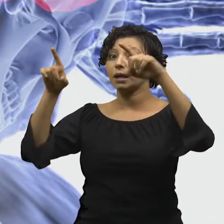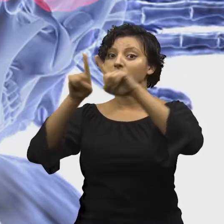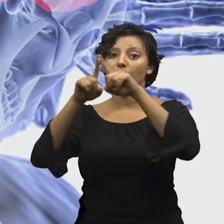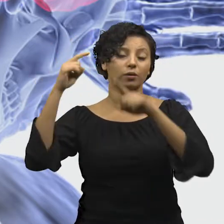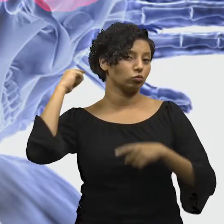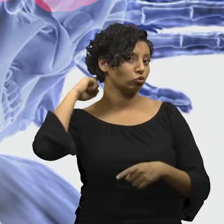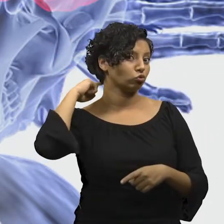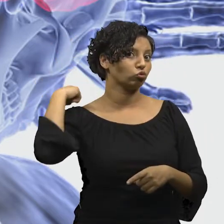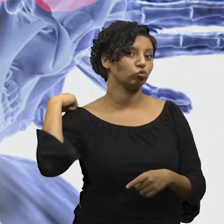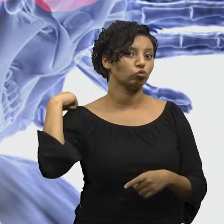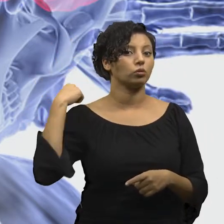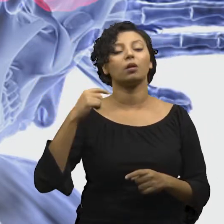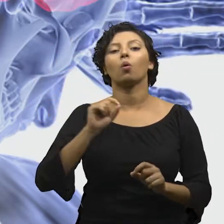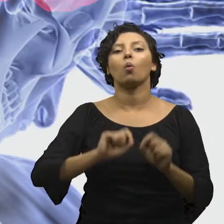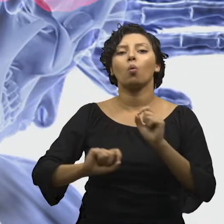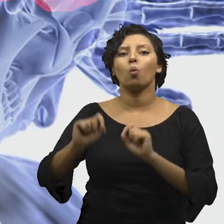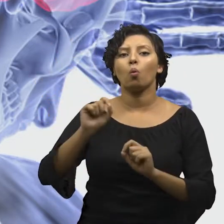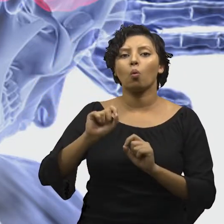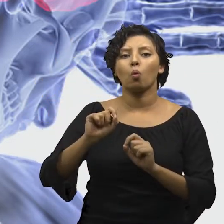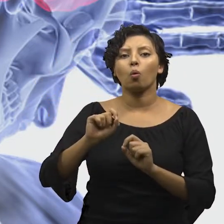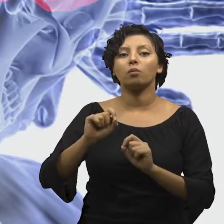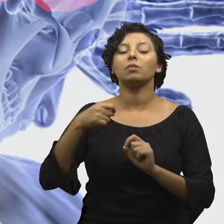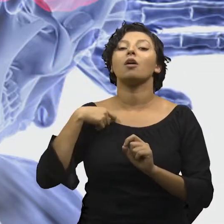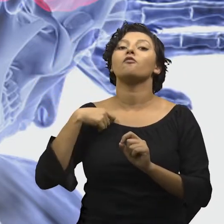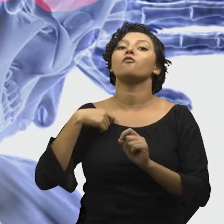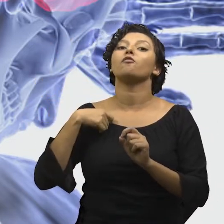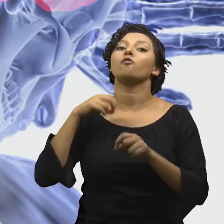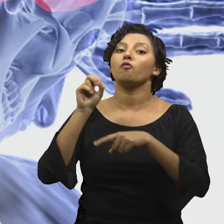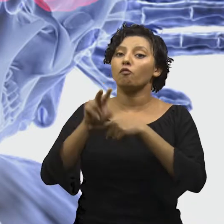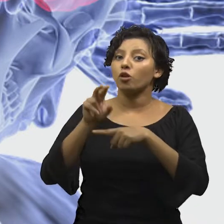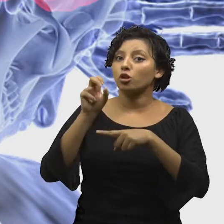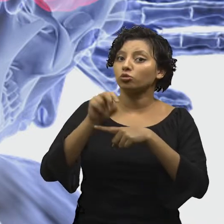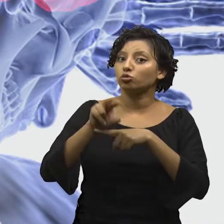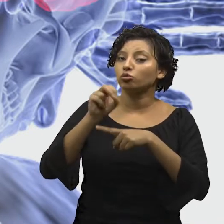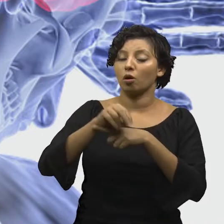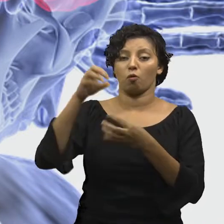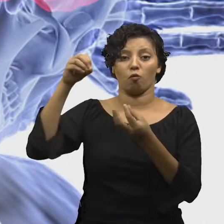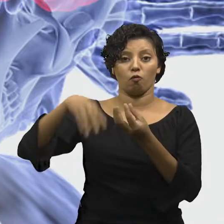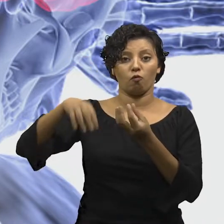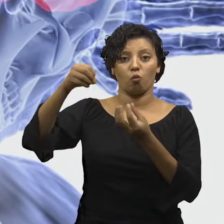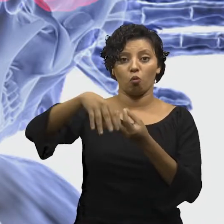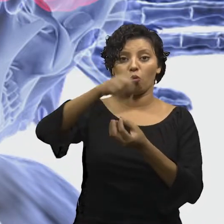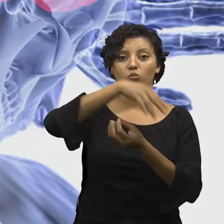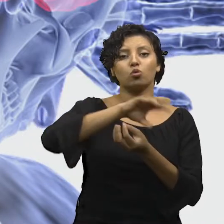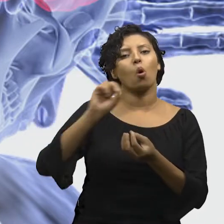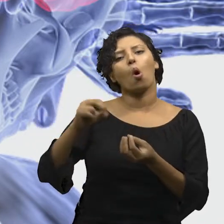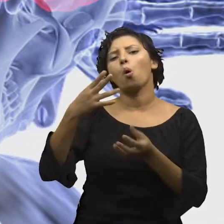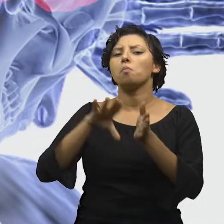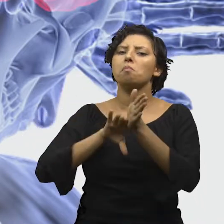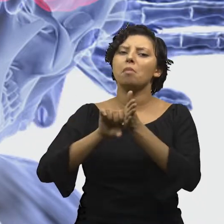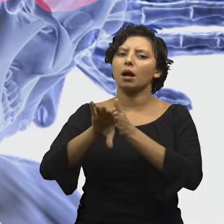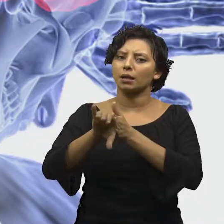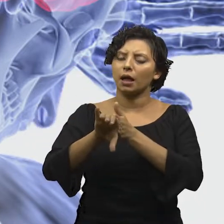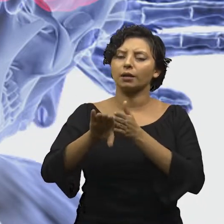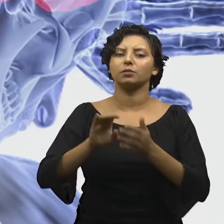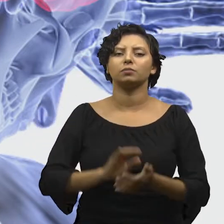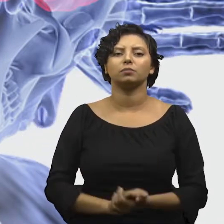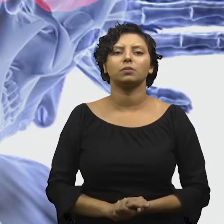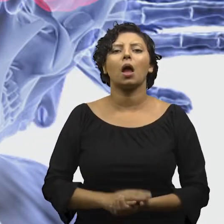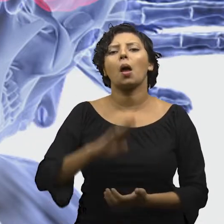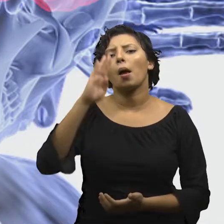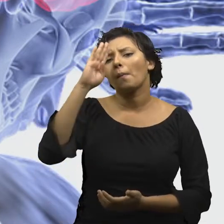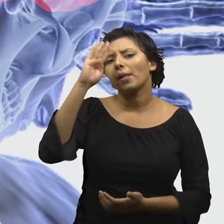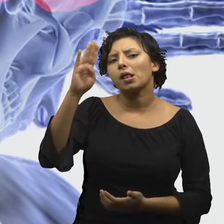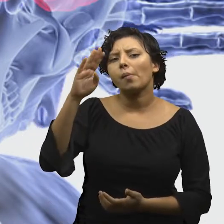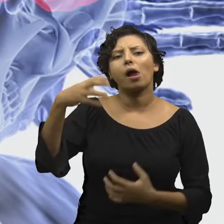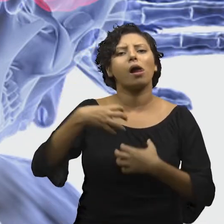Ela pode ser causada por vírus, por fungos ou por bactérias. Os principais sintomas